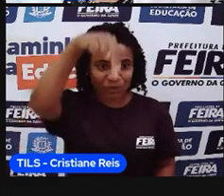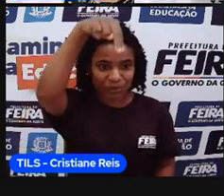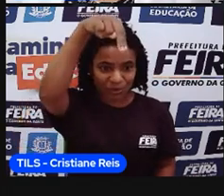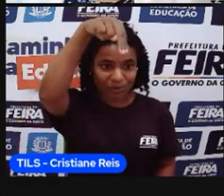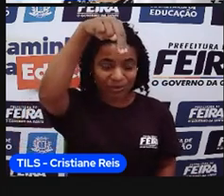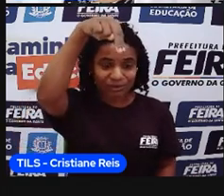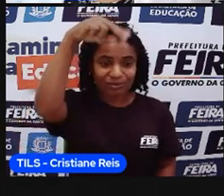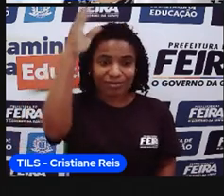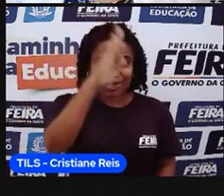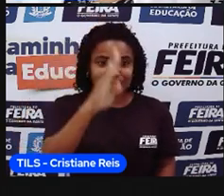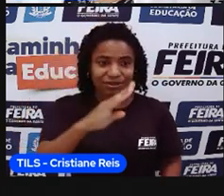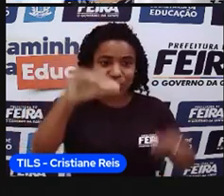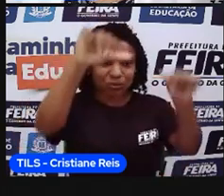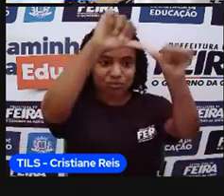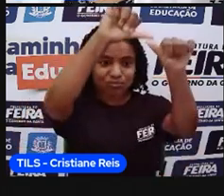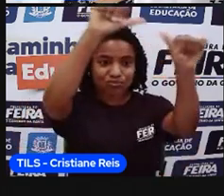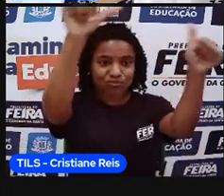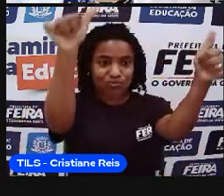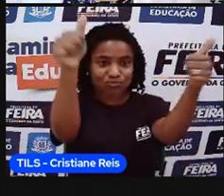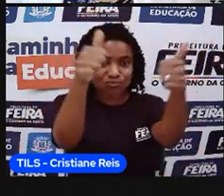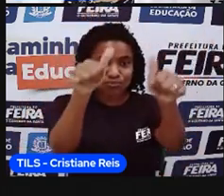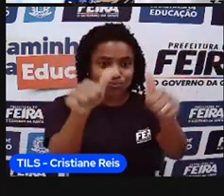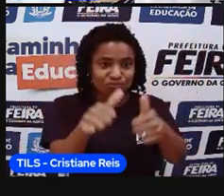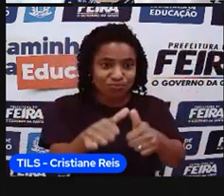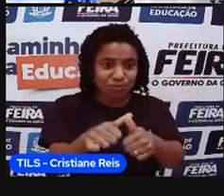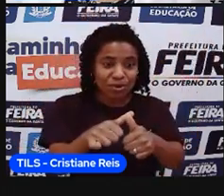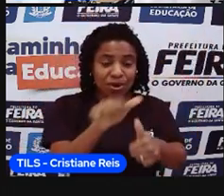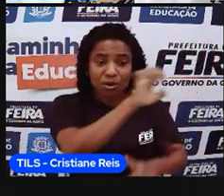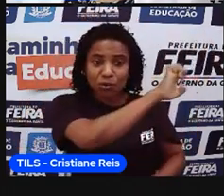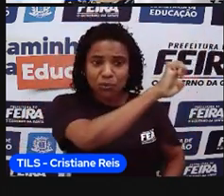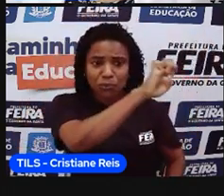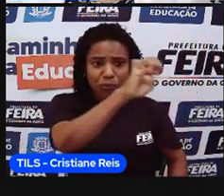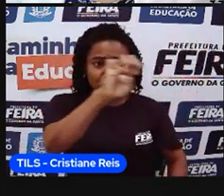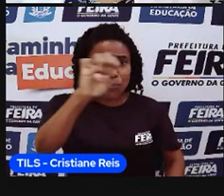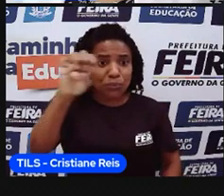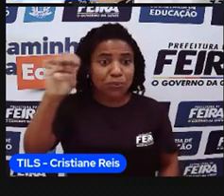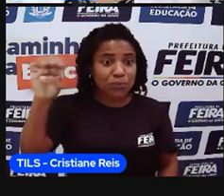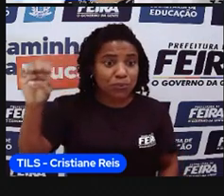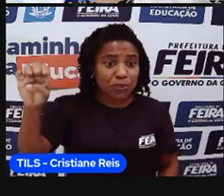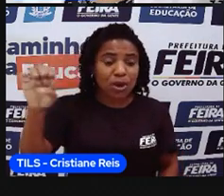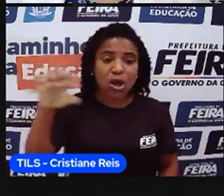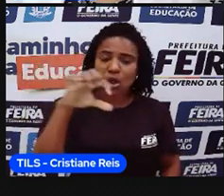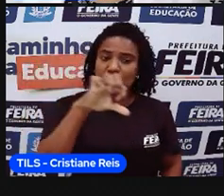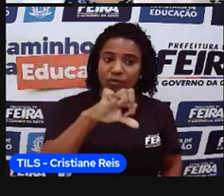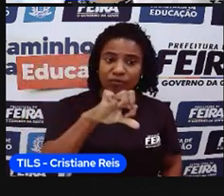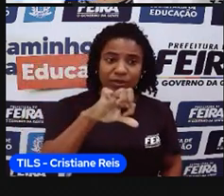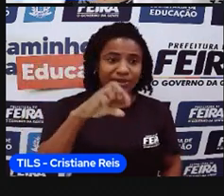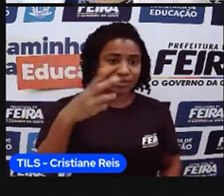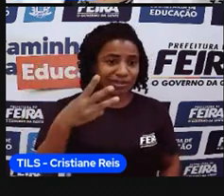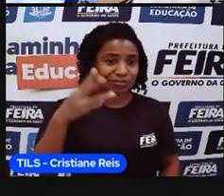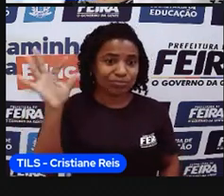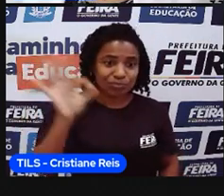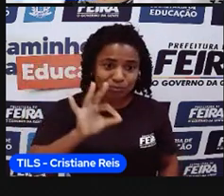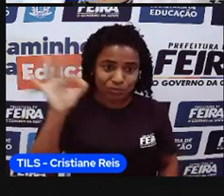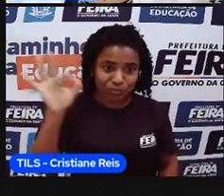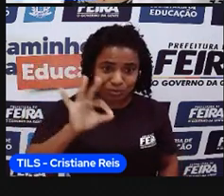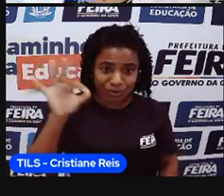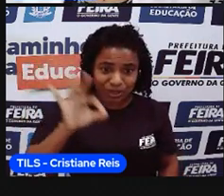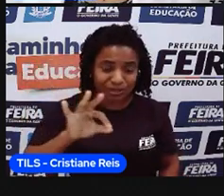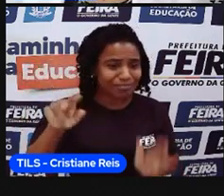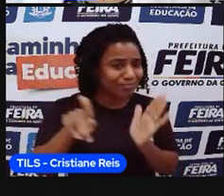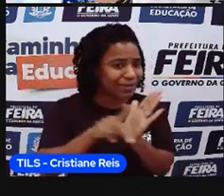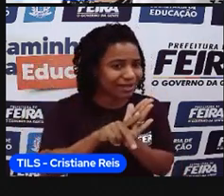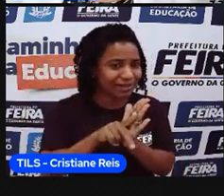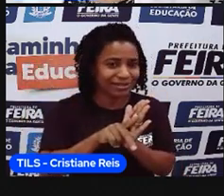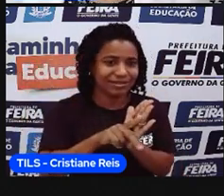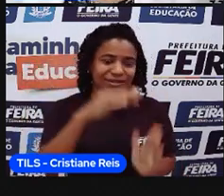linha do Equador, onde eu tenho 93% do seu território, né, na parte sul do